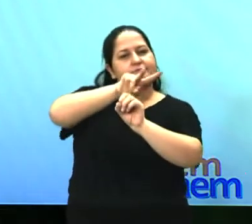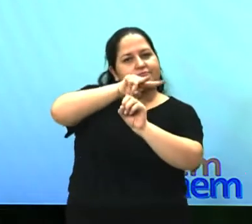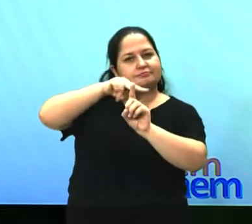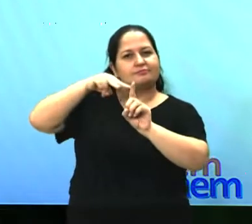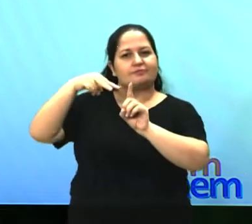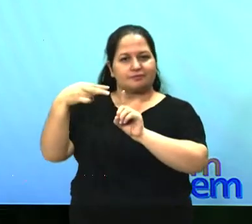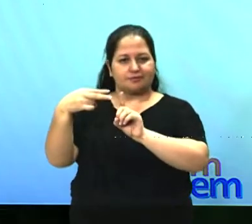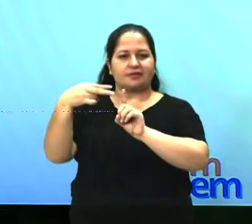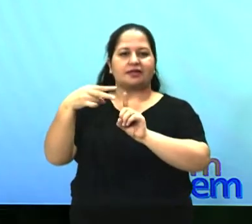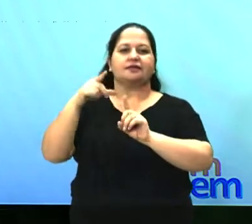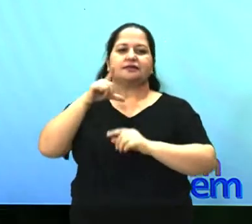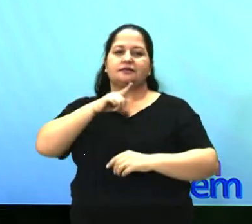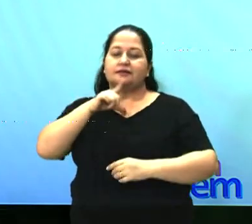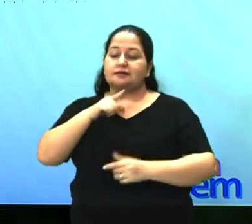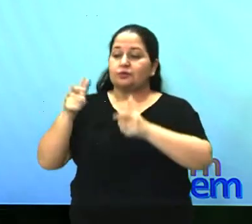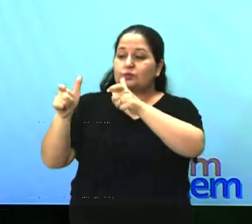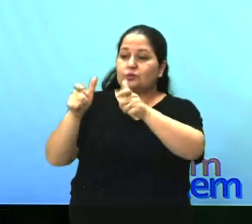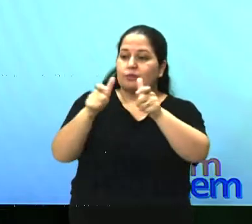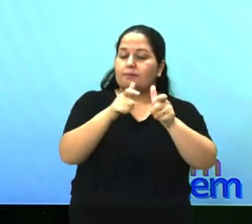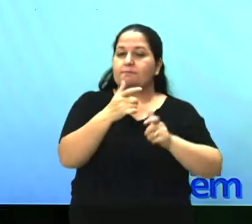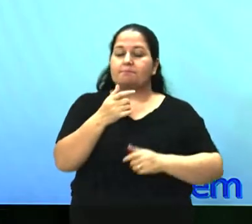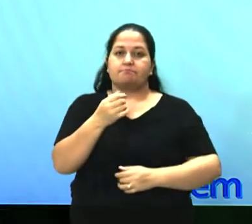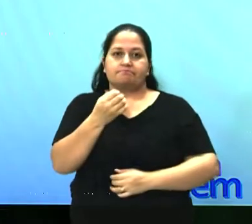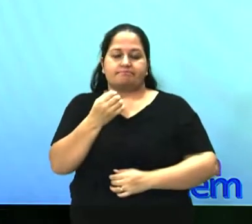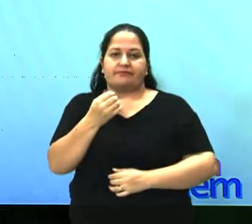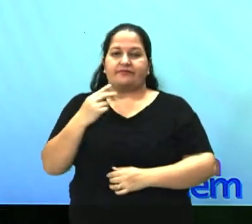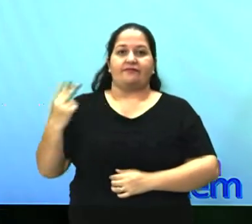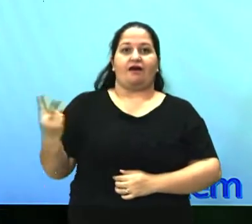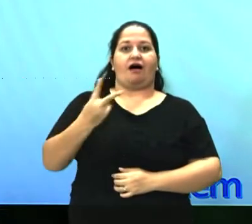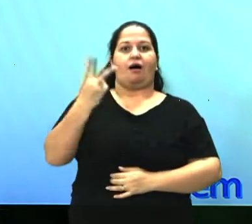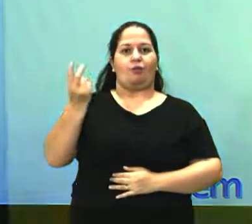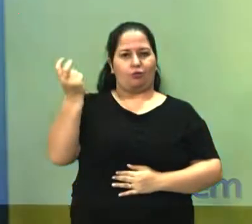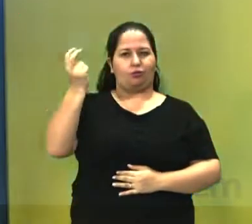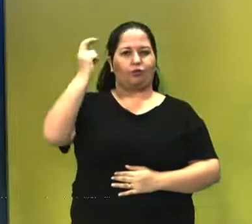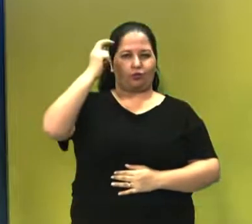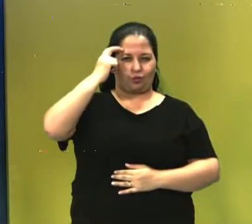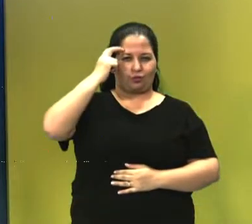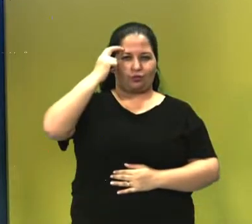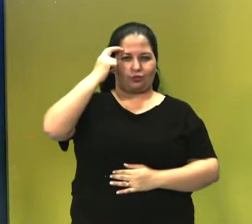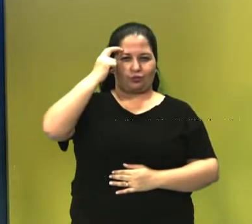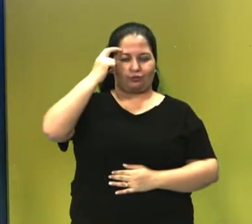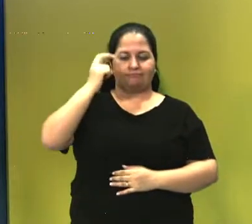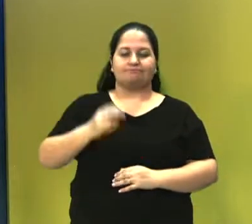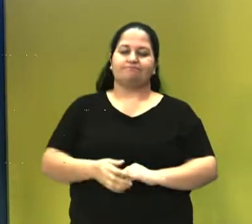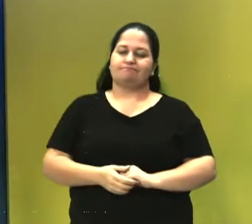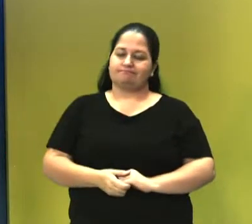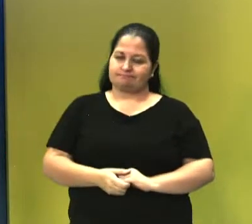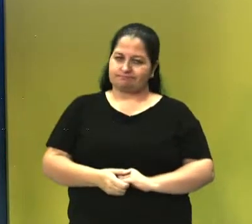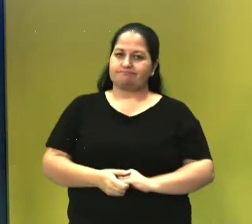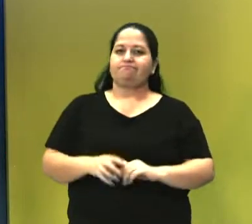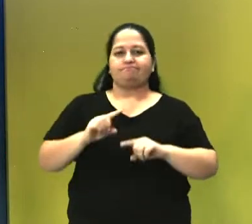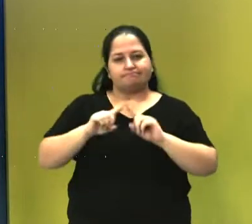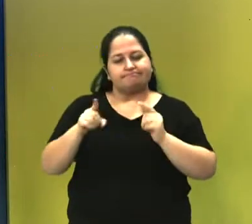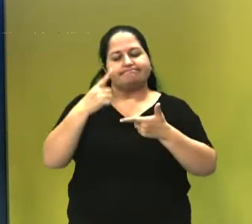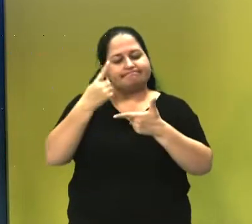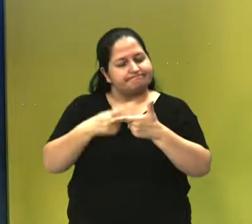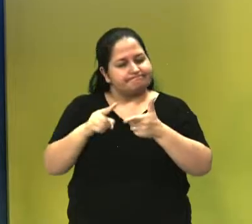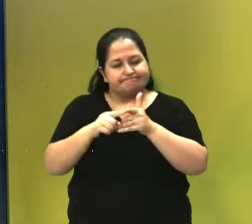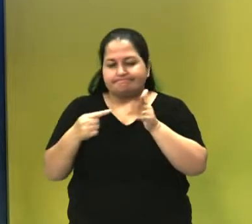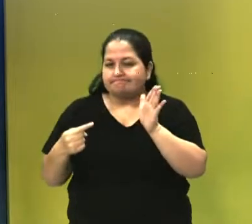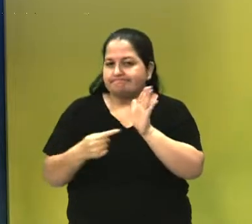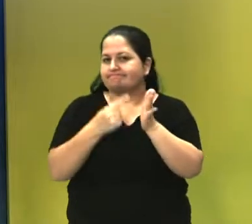conservação de bens culturais, o é problemático quando tratamos do tema da memória, do